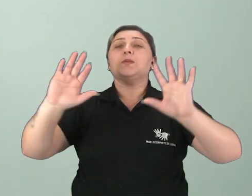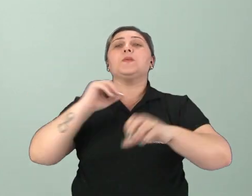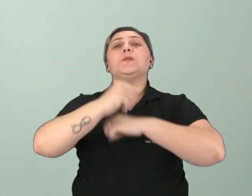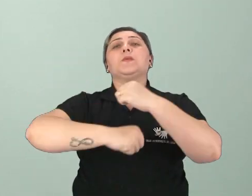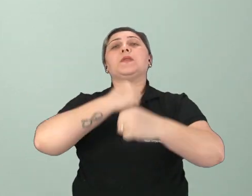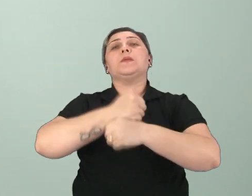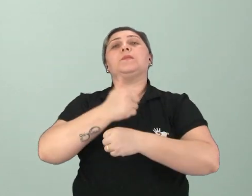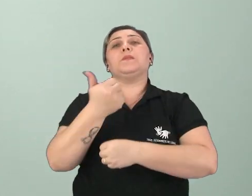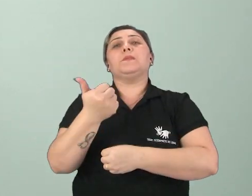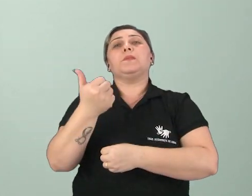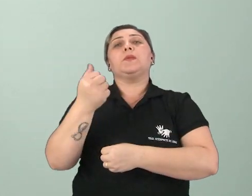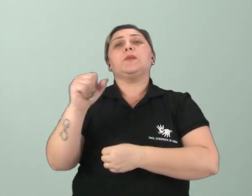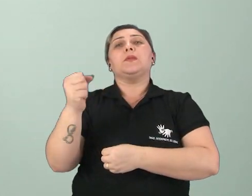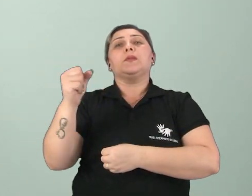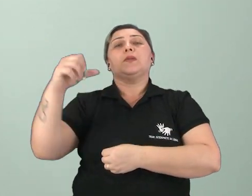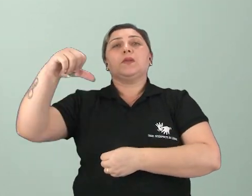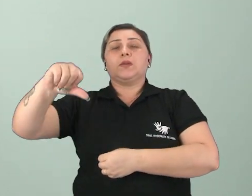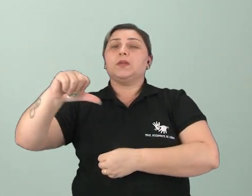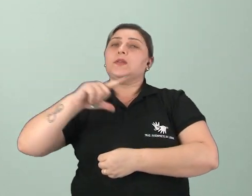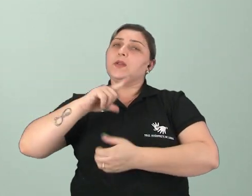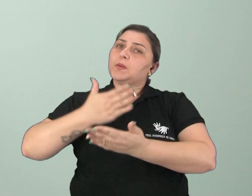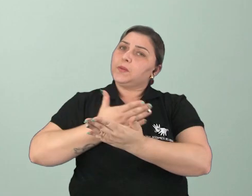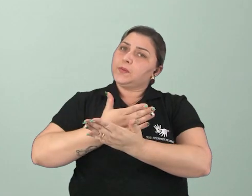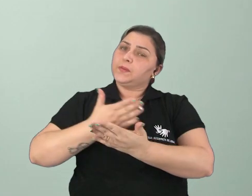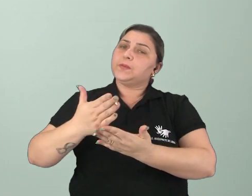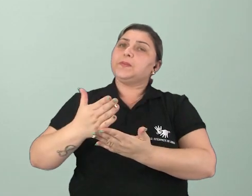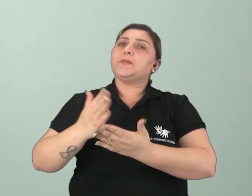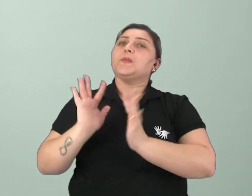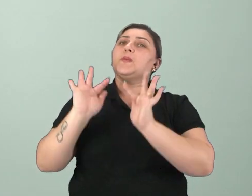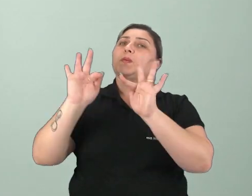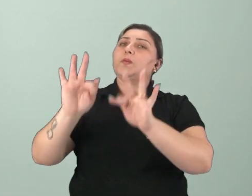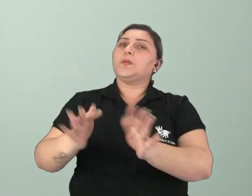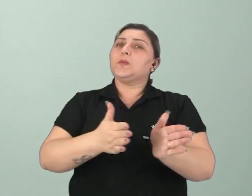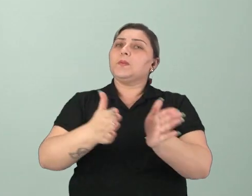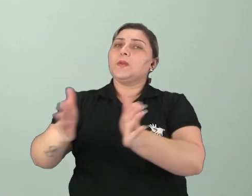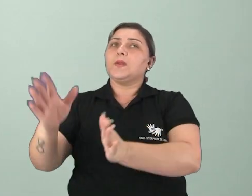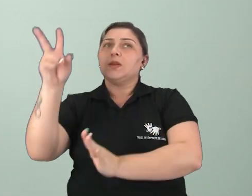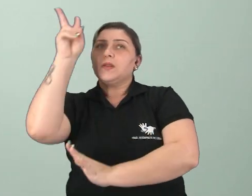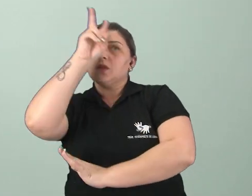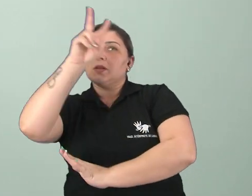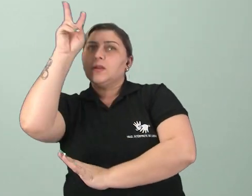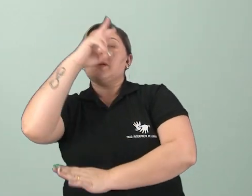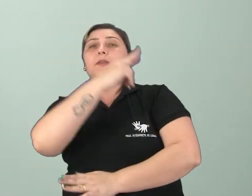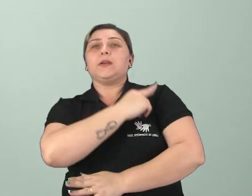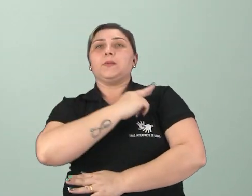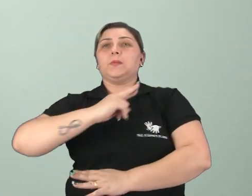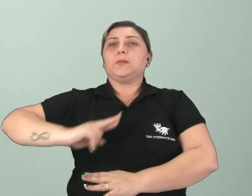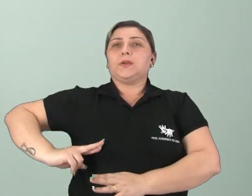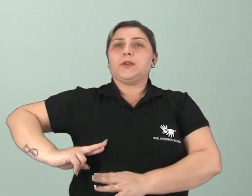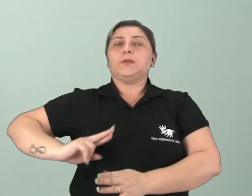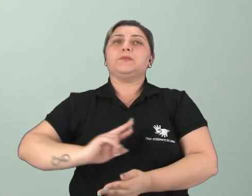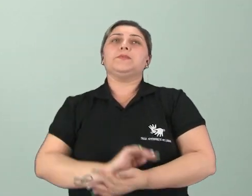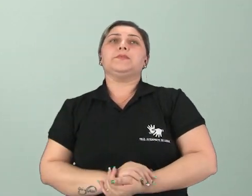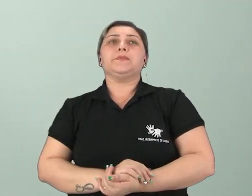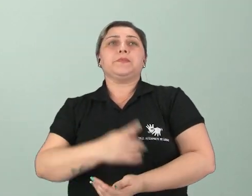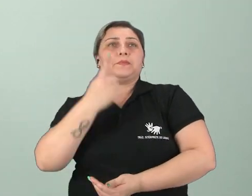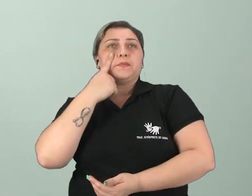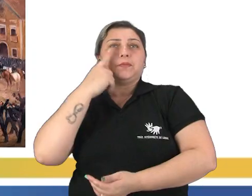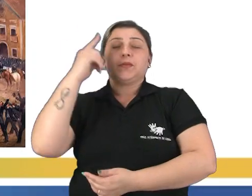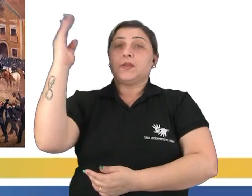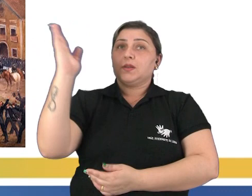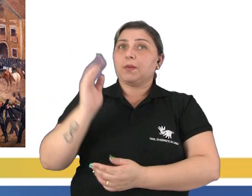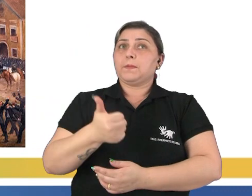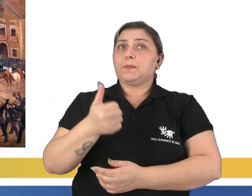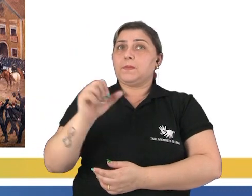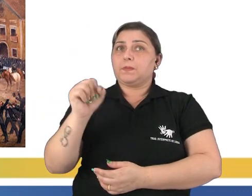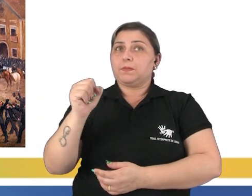1889, a gente tem início ao último período da nossa história, que é o período republicano. E observem aí,